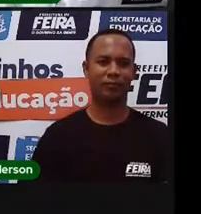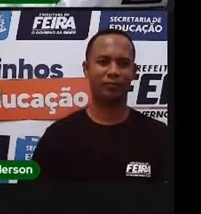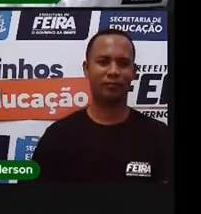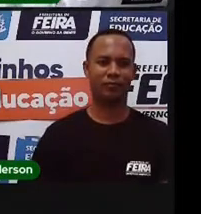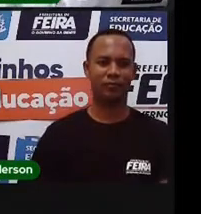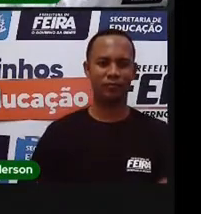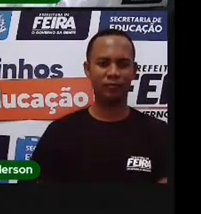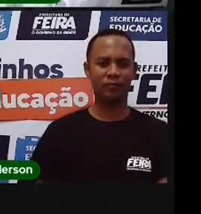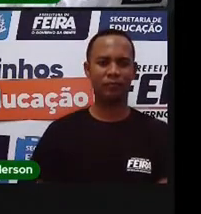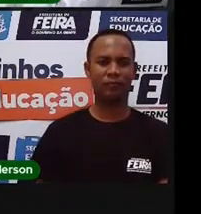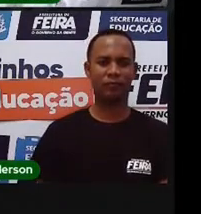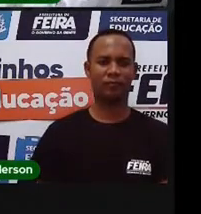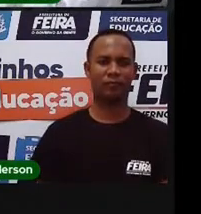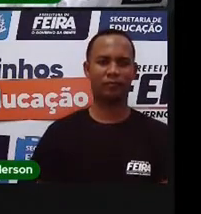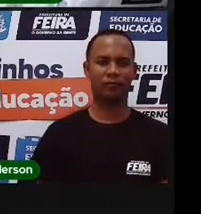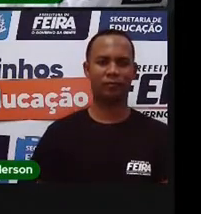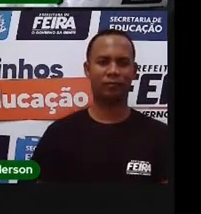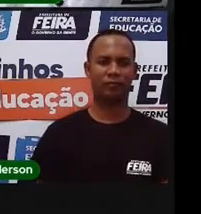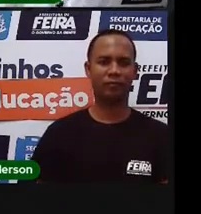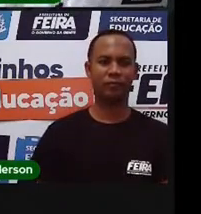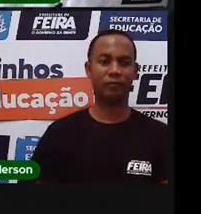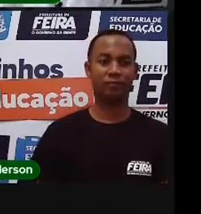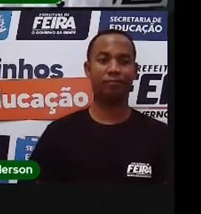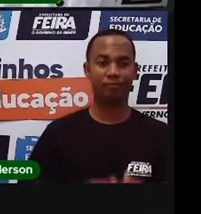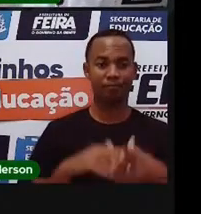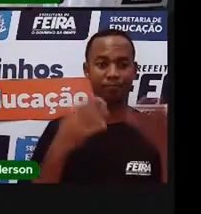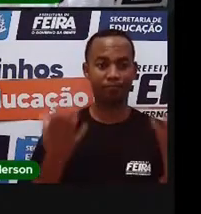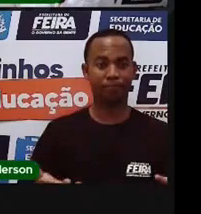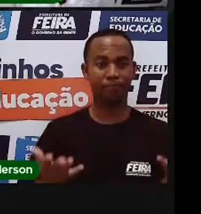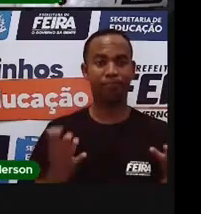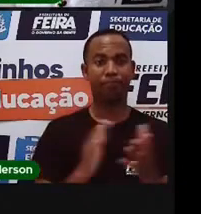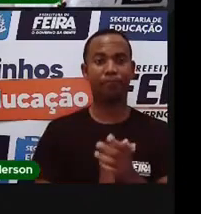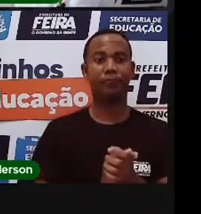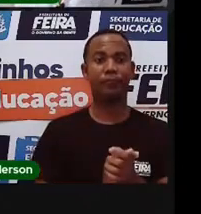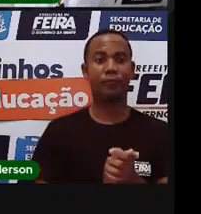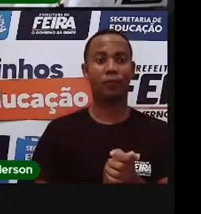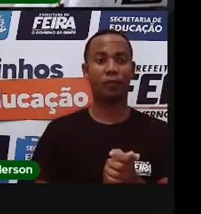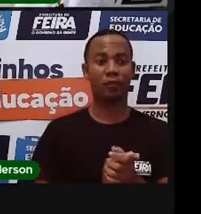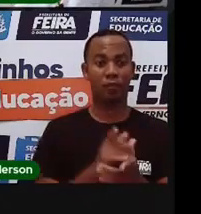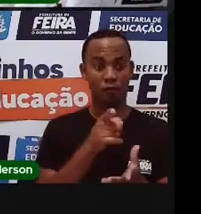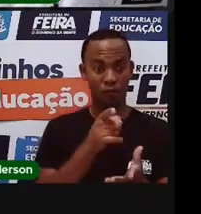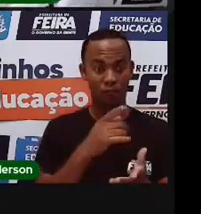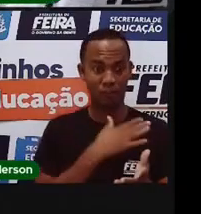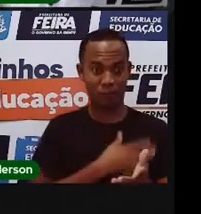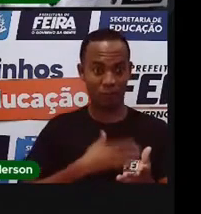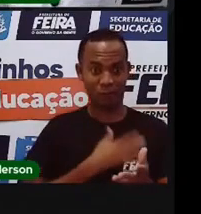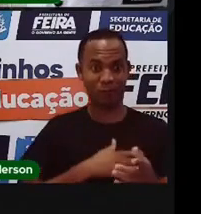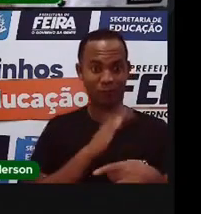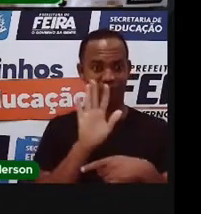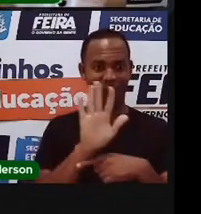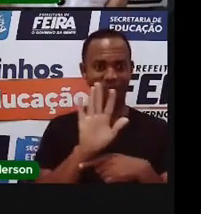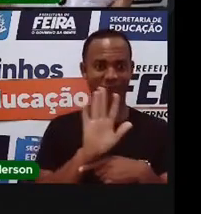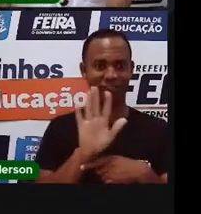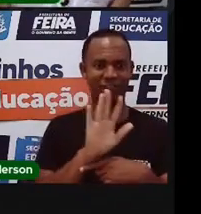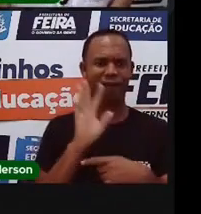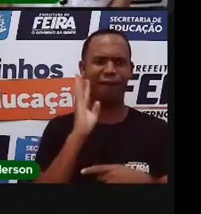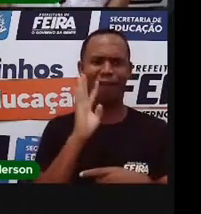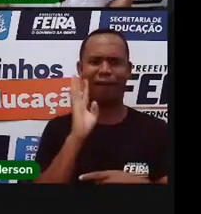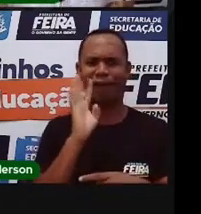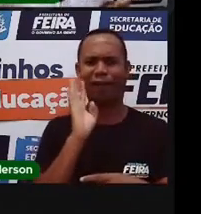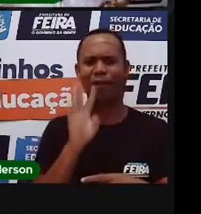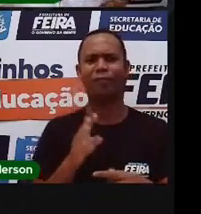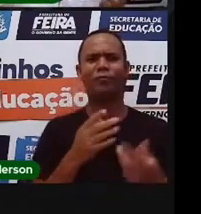Três, dois, um. Bom, eu espero que vocês tenham gostado do vídeo, né? Bem interessante, ele fala sobre